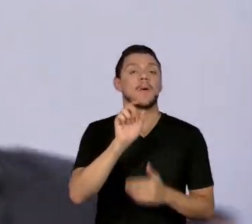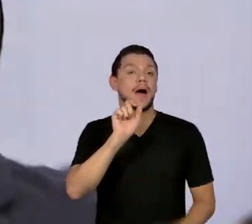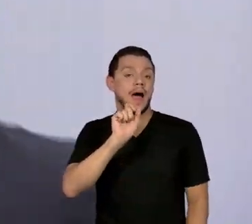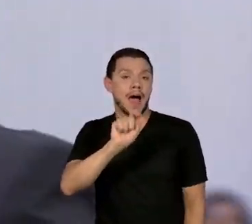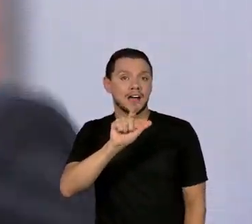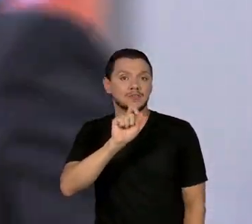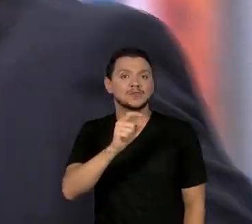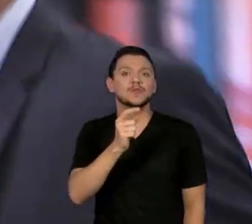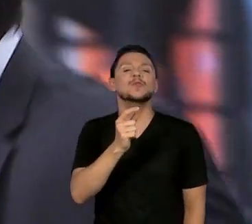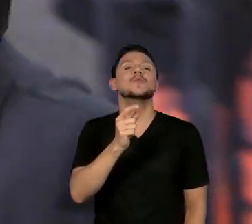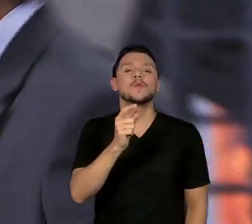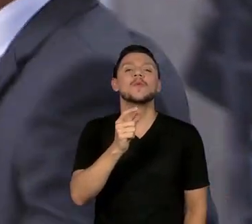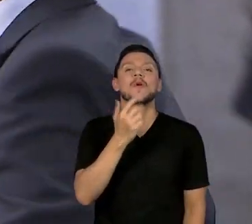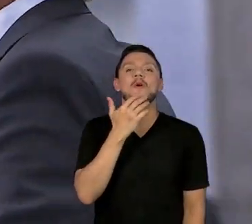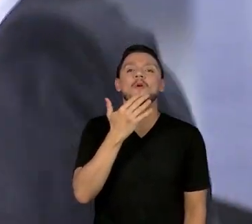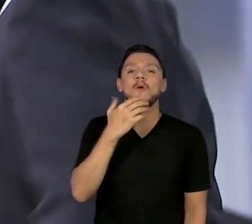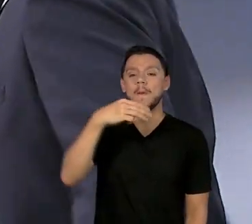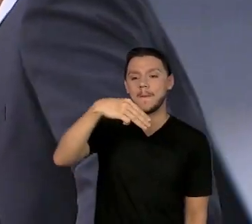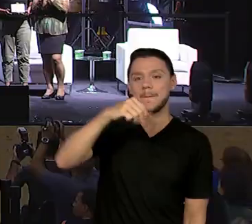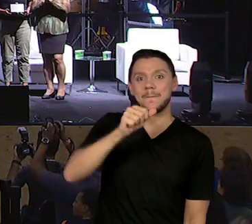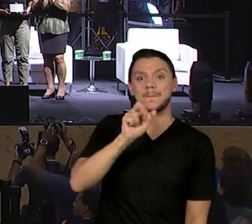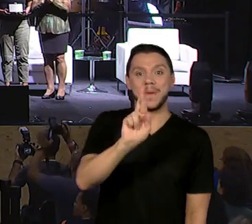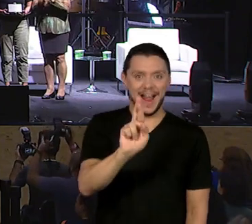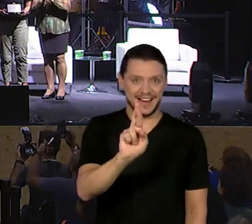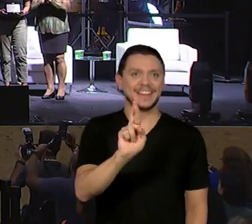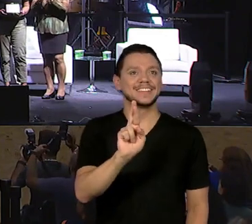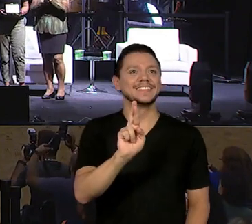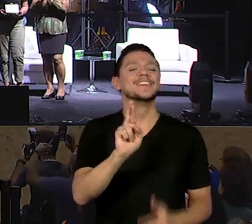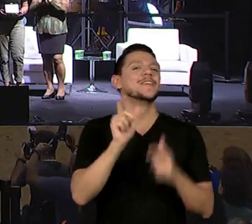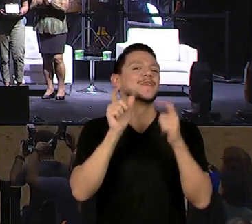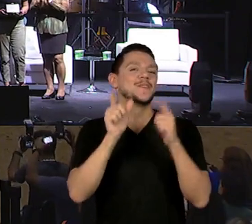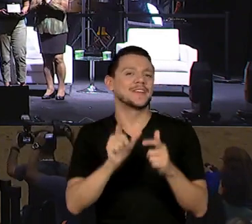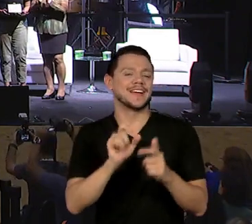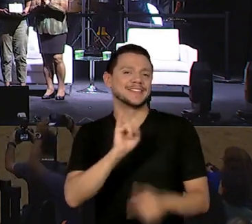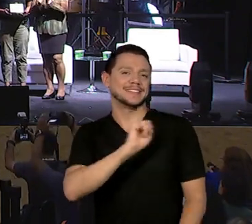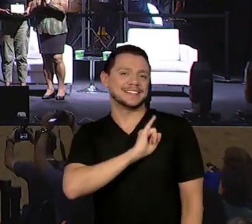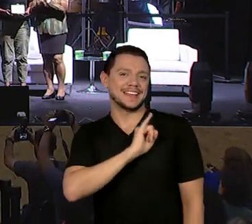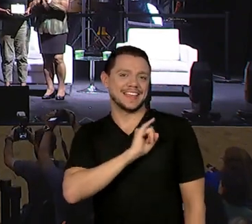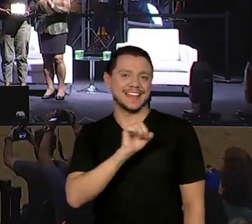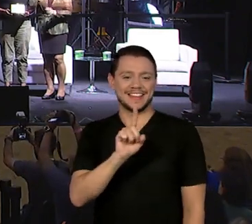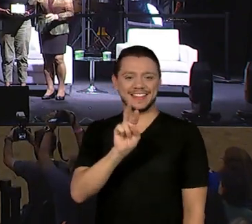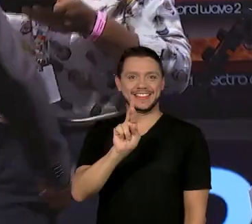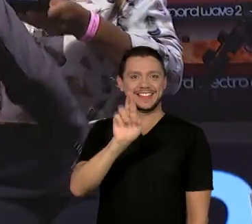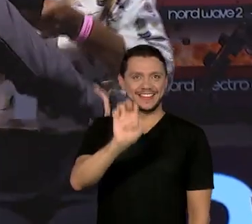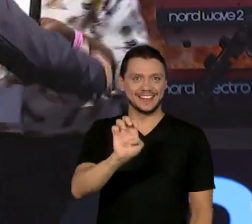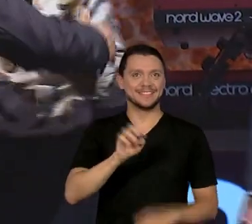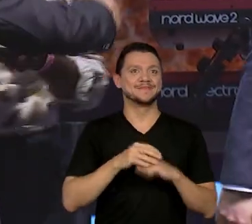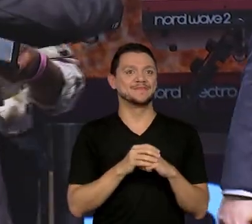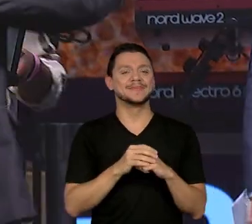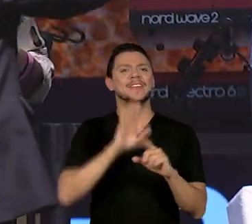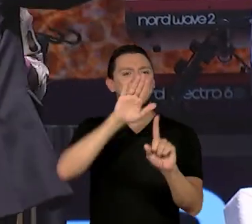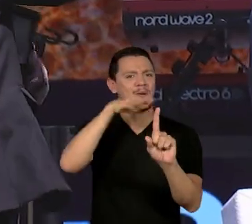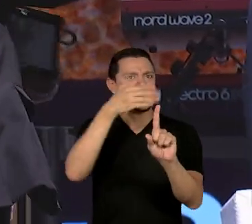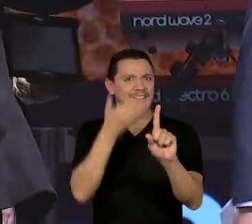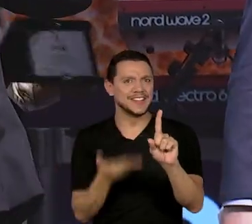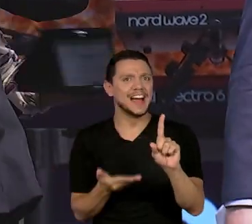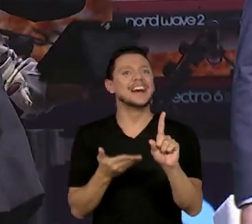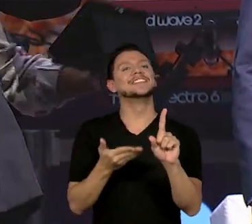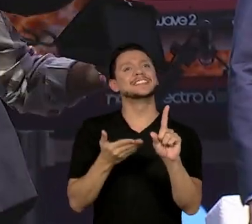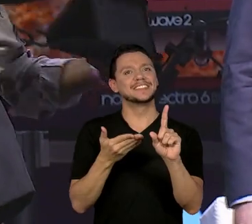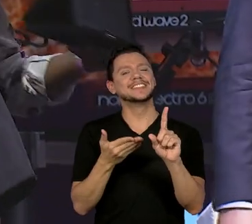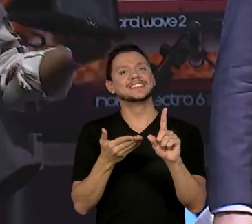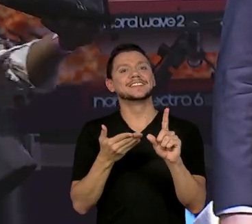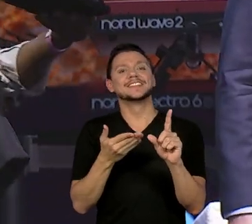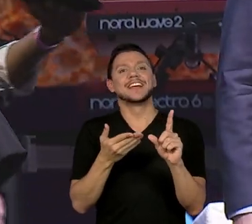conversei com o senhor Ruez pouco antes dele receber homenagem, ele estava envaidecido, bom sentido, justamente